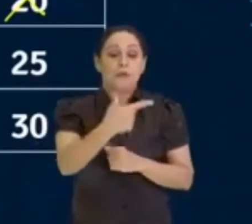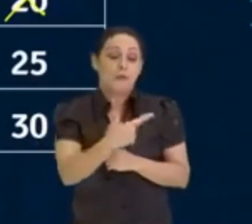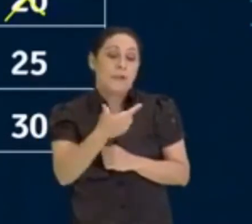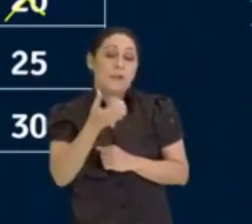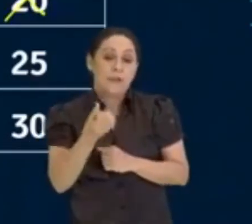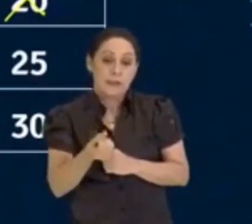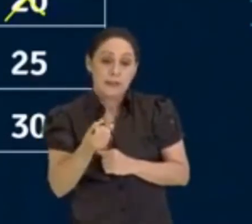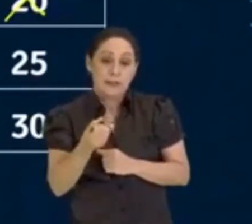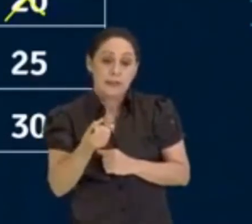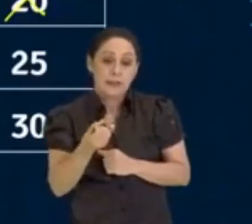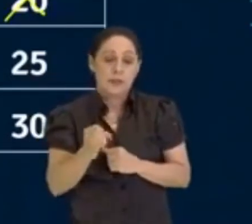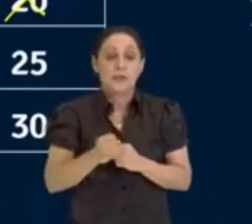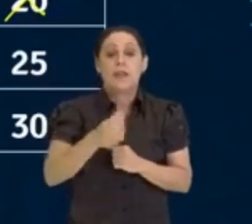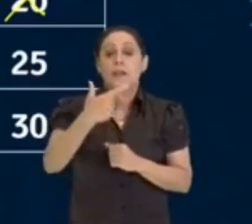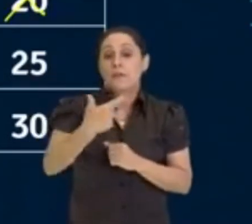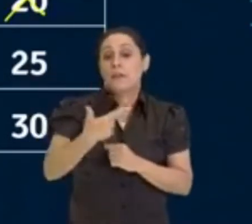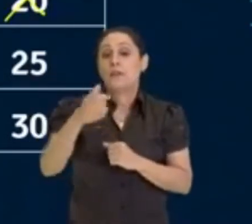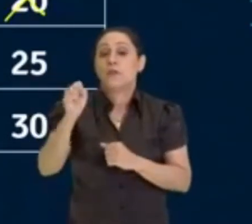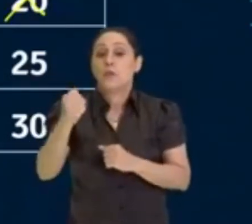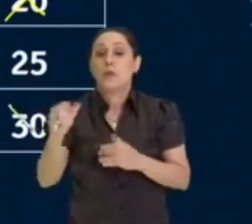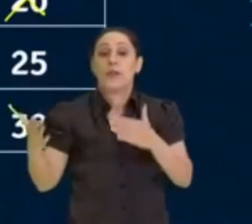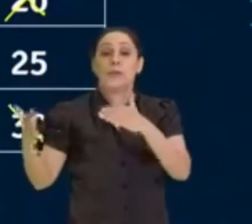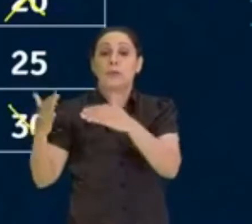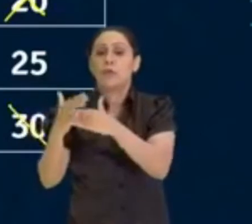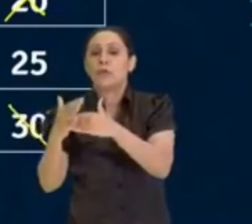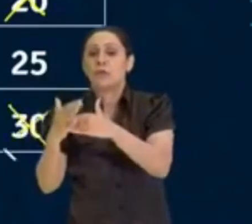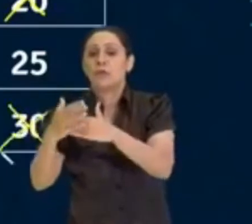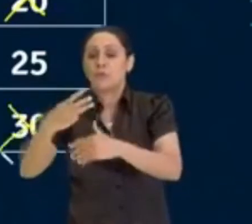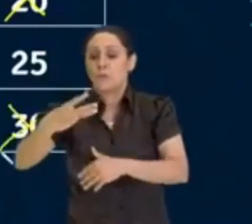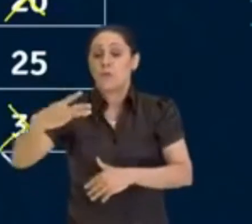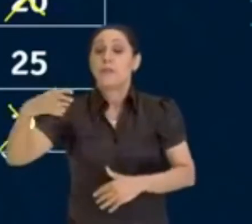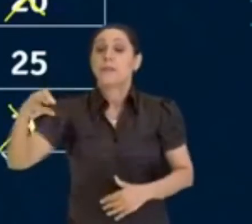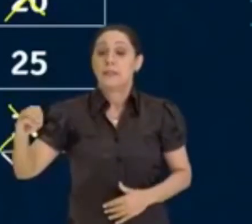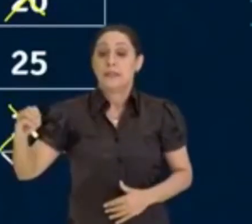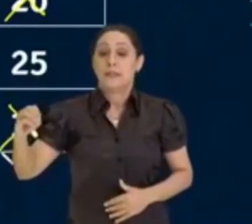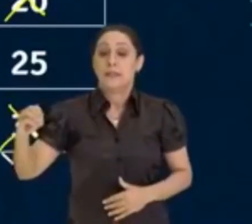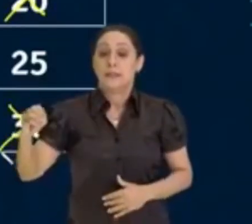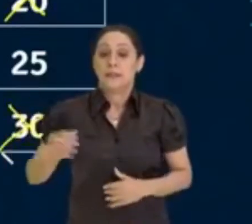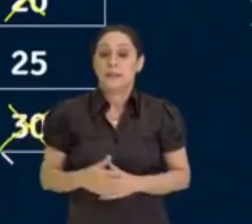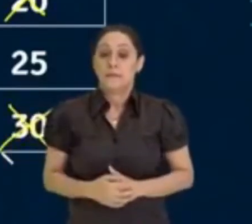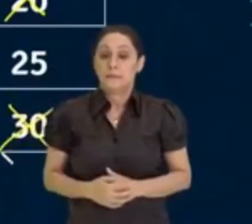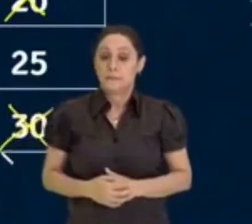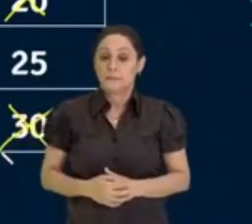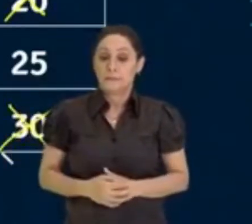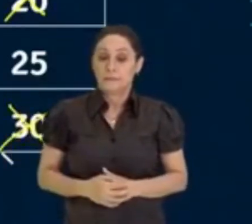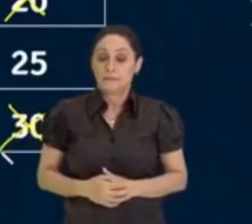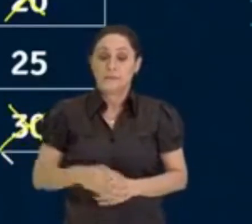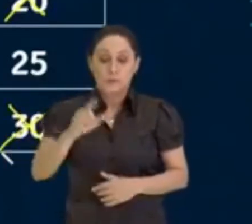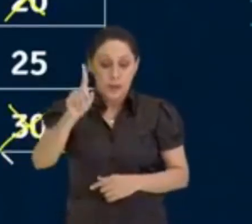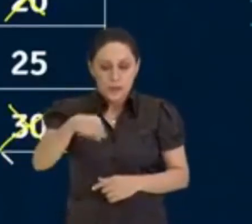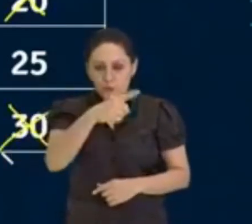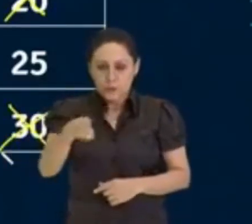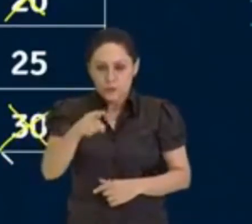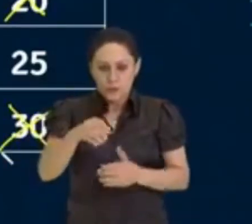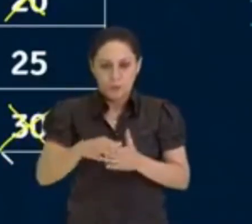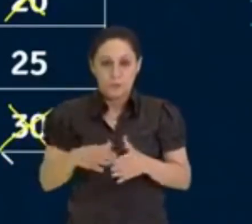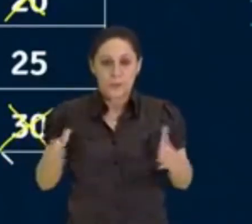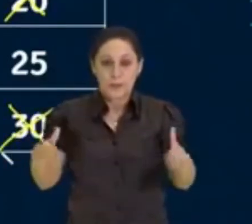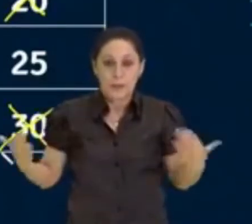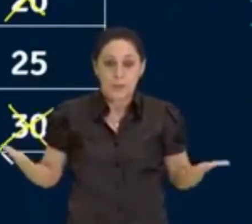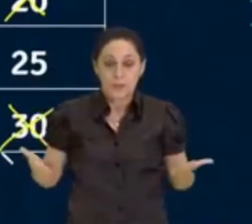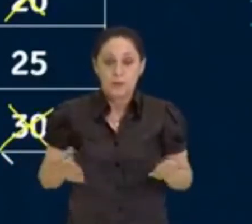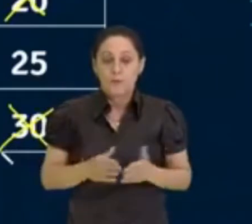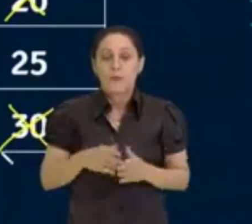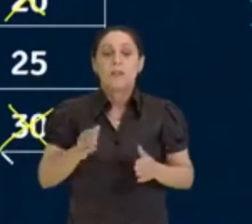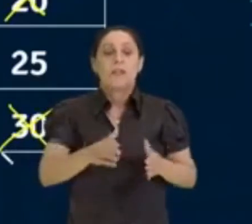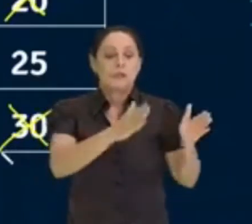28, e por último, aqui na nossa tabela vai até 30, né? Então, até 30, excluir. Pronto. Você já fez a